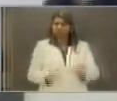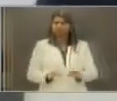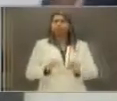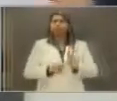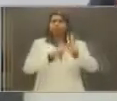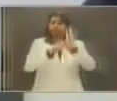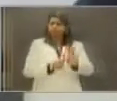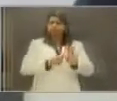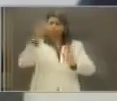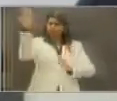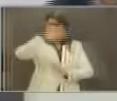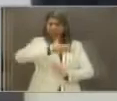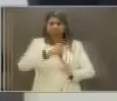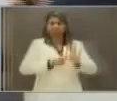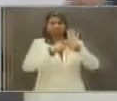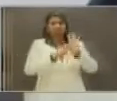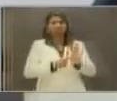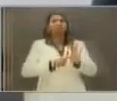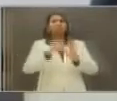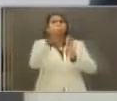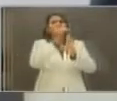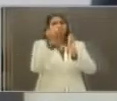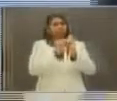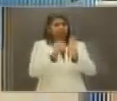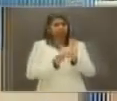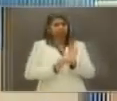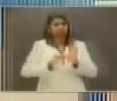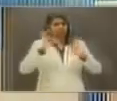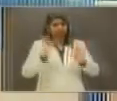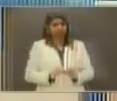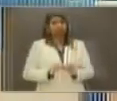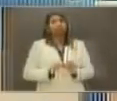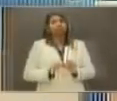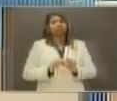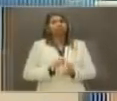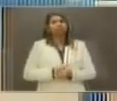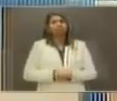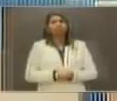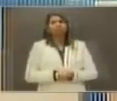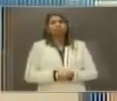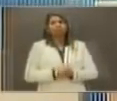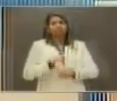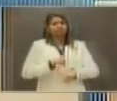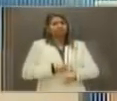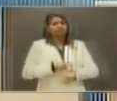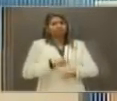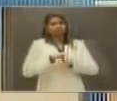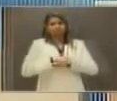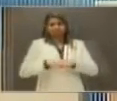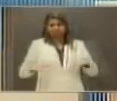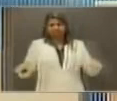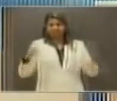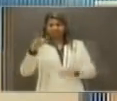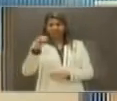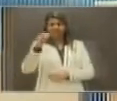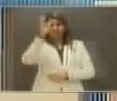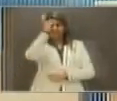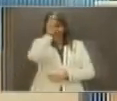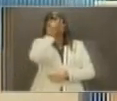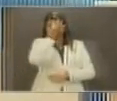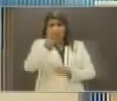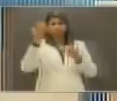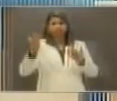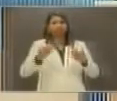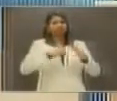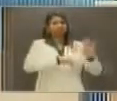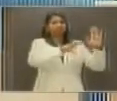comprovada nos anais e registrada na própria Assembleia. Muito bem, tempo esgotado, 40 segundos para o candidato